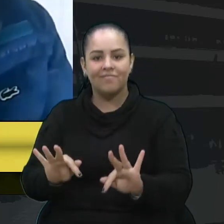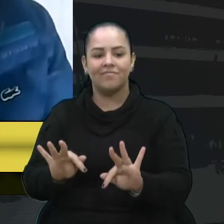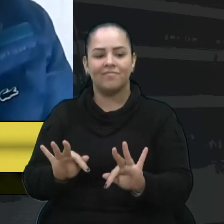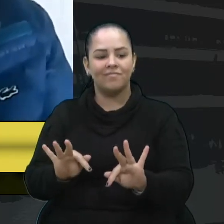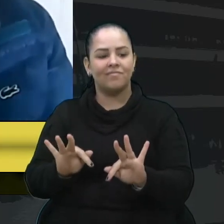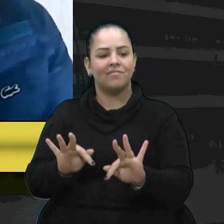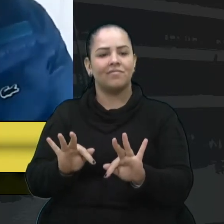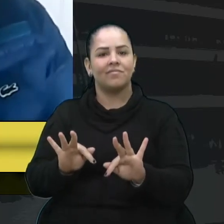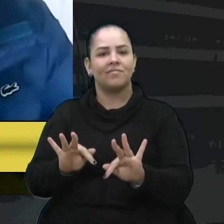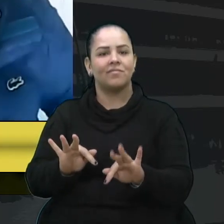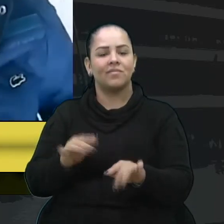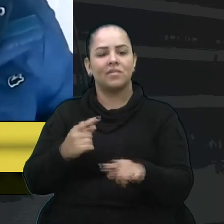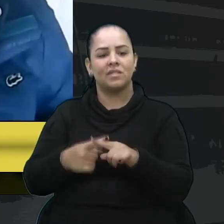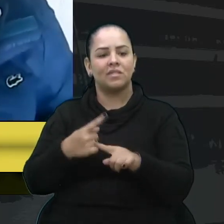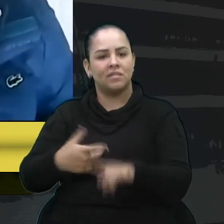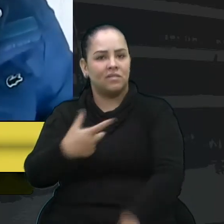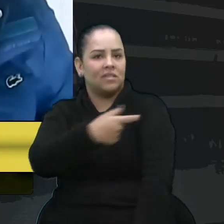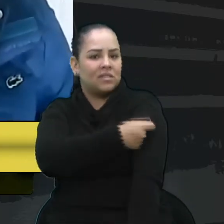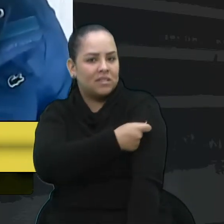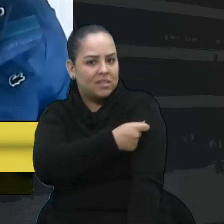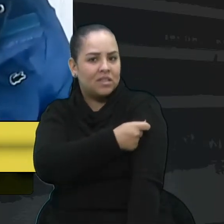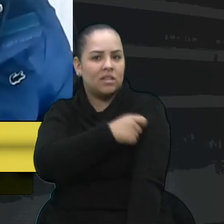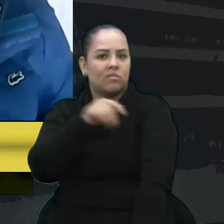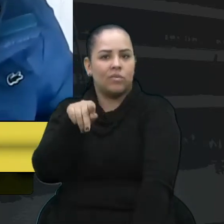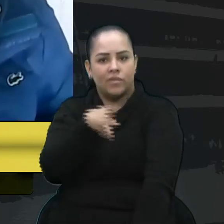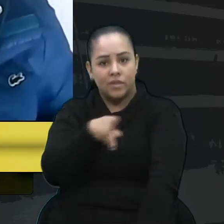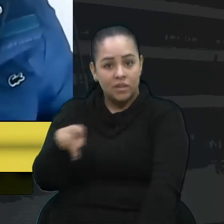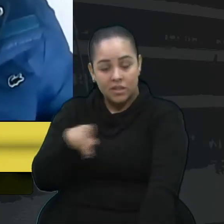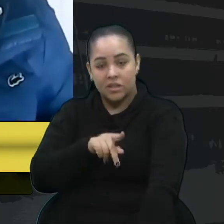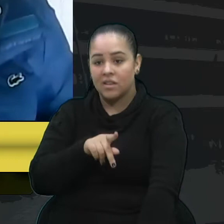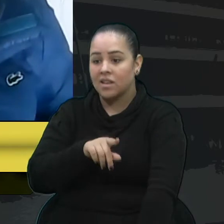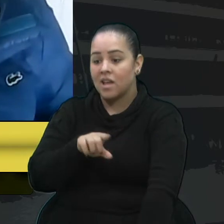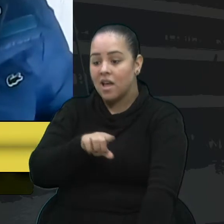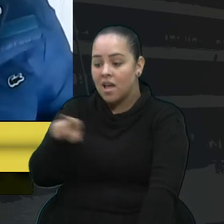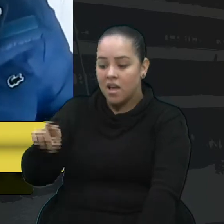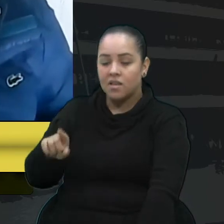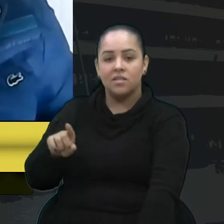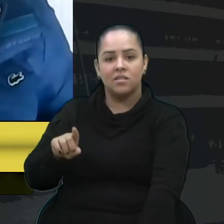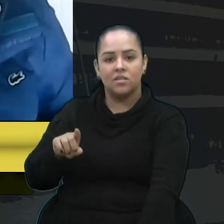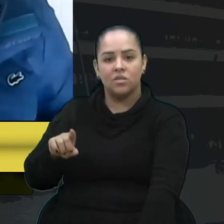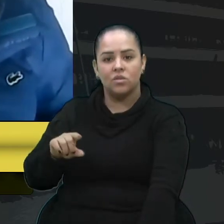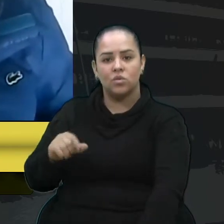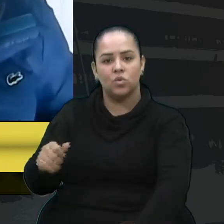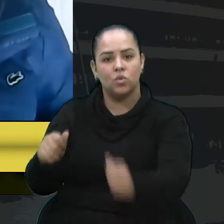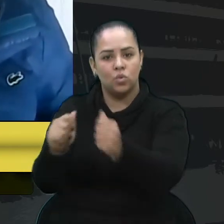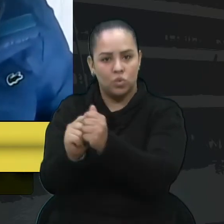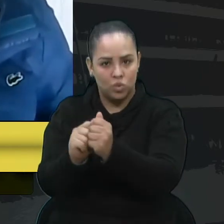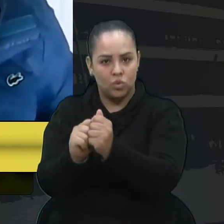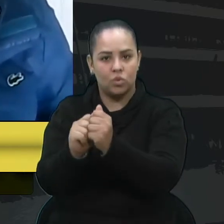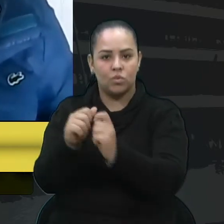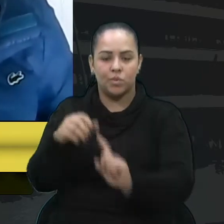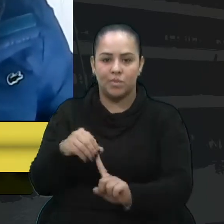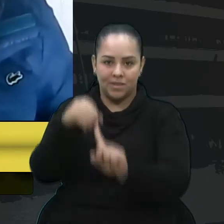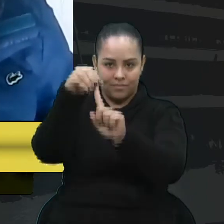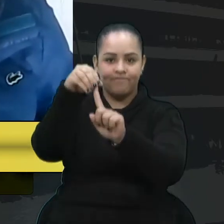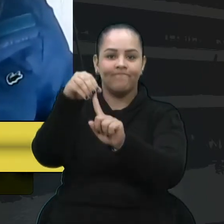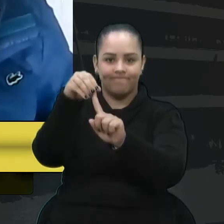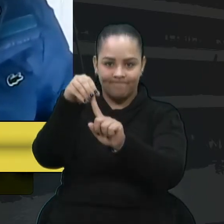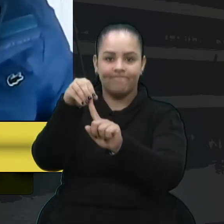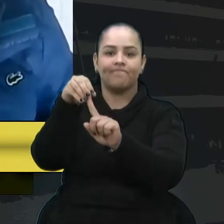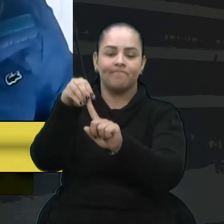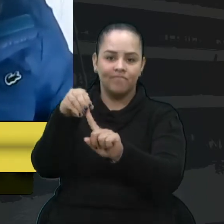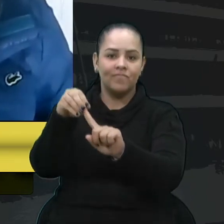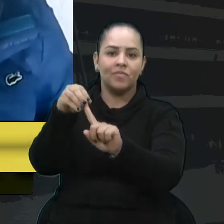parcialidade ainda da vacinação aos professores, que eles tenham sido incluídos como prioridade. Então,